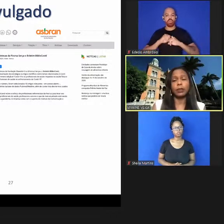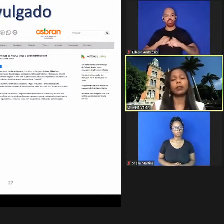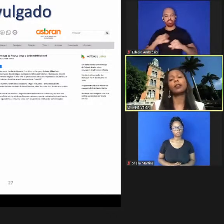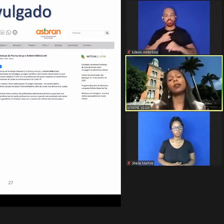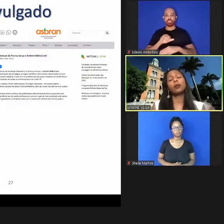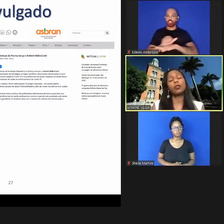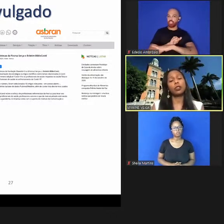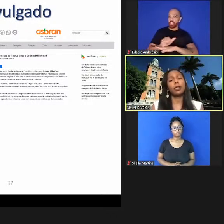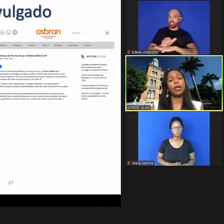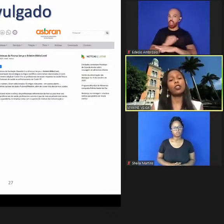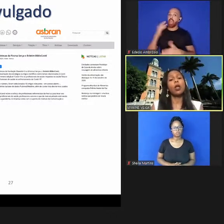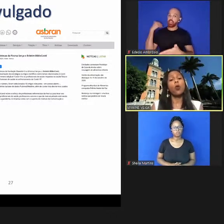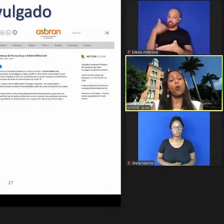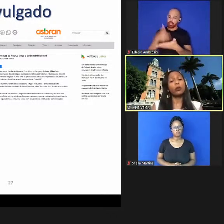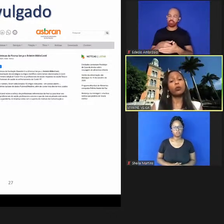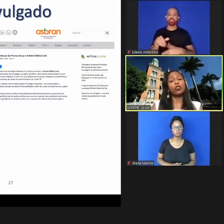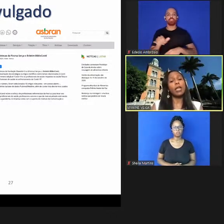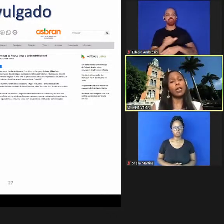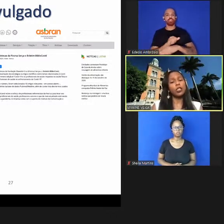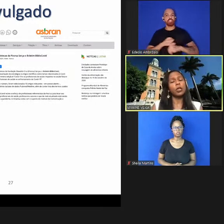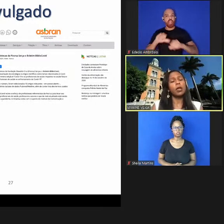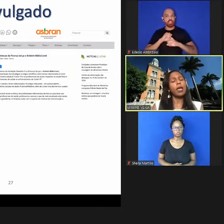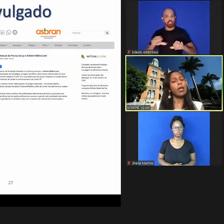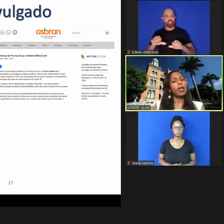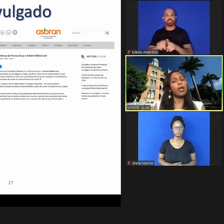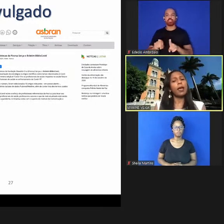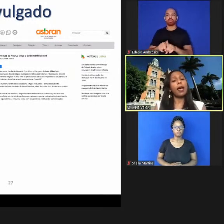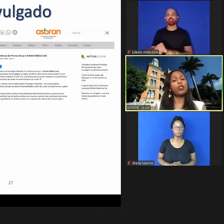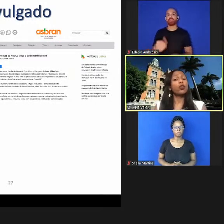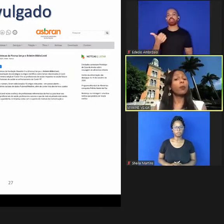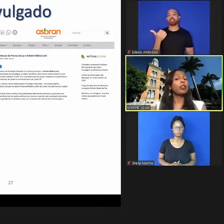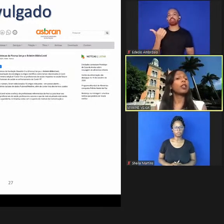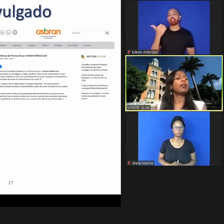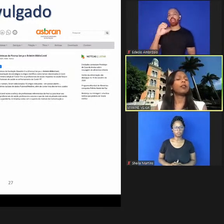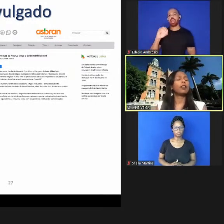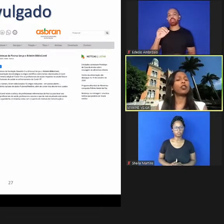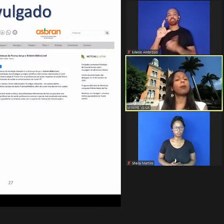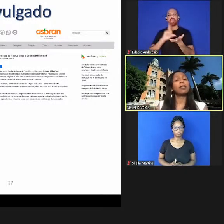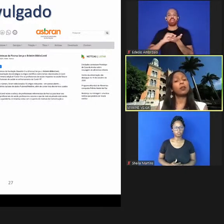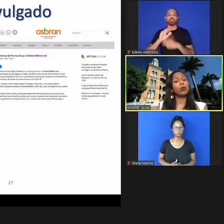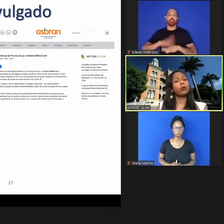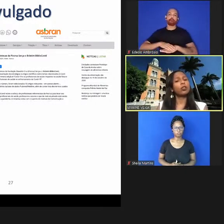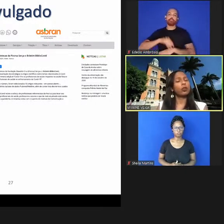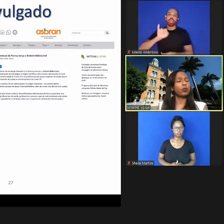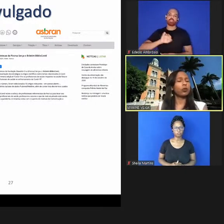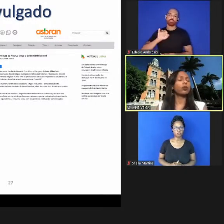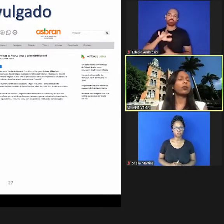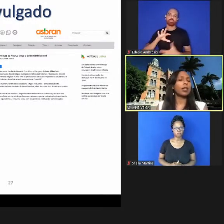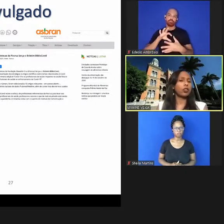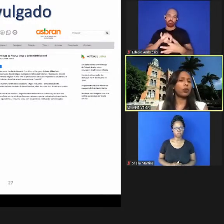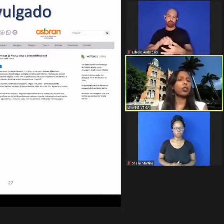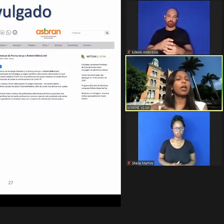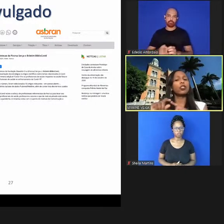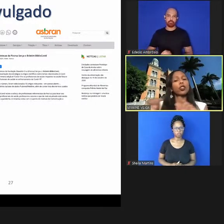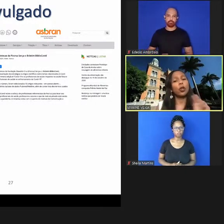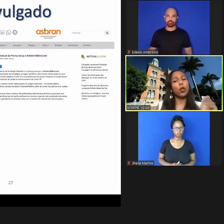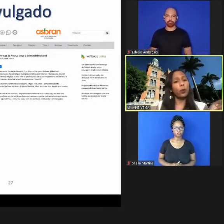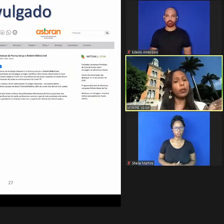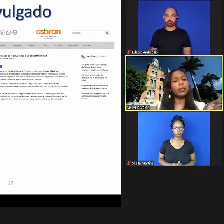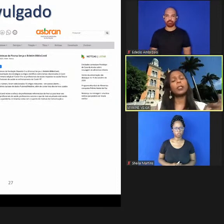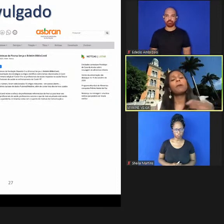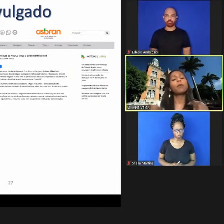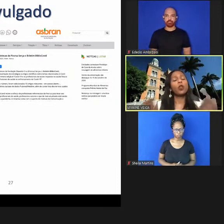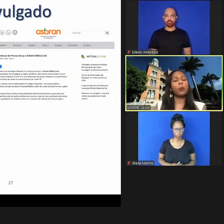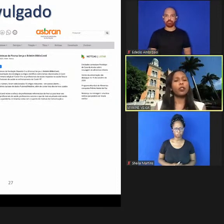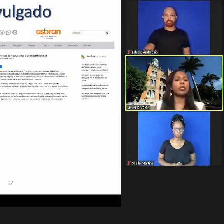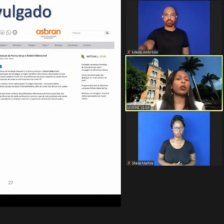divulga ainda tanto a estratégia quanto os dez mais relevantes mas os outros artigos a gente coloca